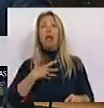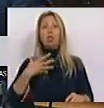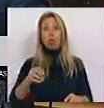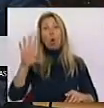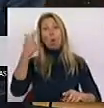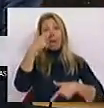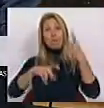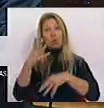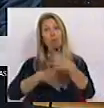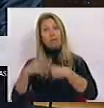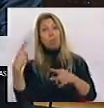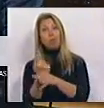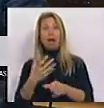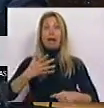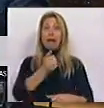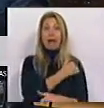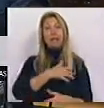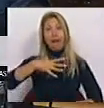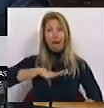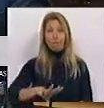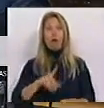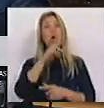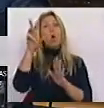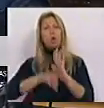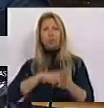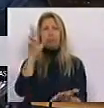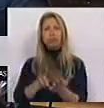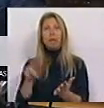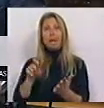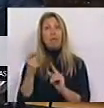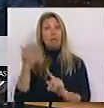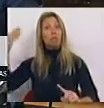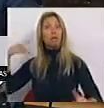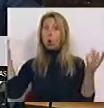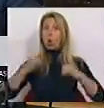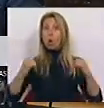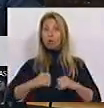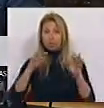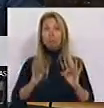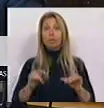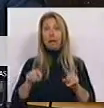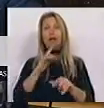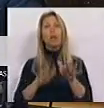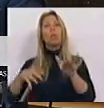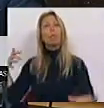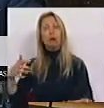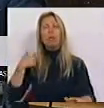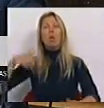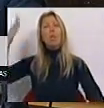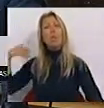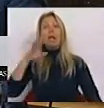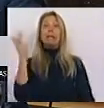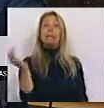deficiência. Este regime foi aprovado há poucos meses com amplo consenso aqui no Parlamento. Na altura procurou-se,